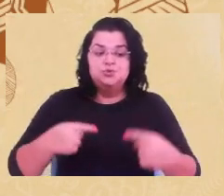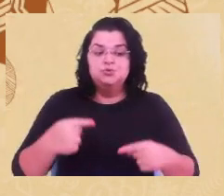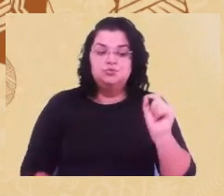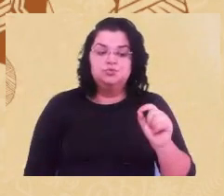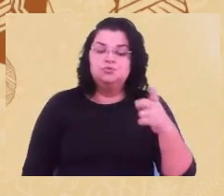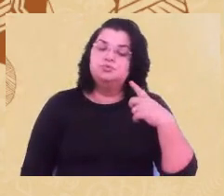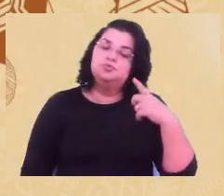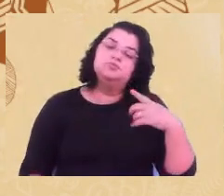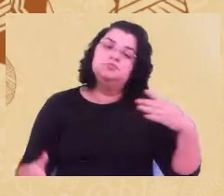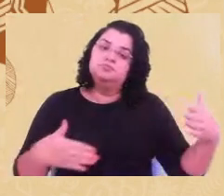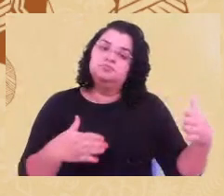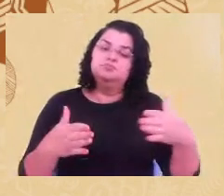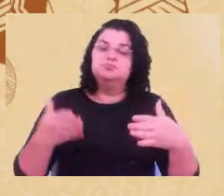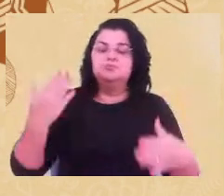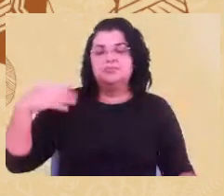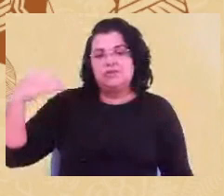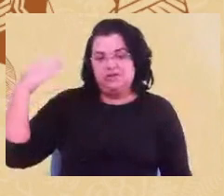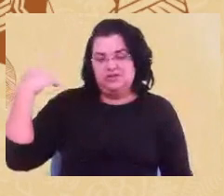décadas